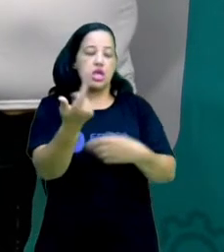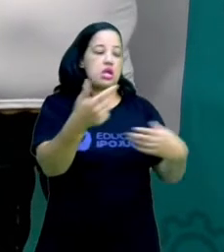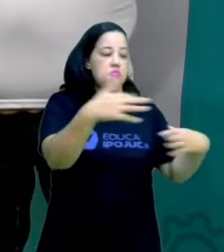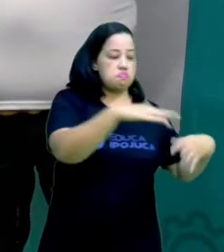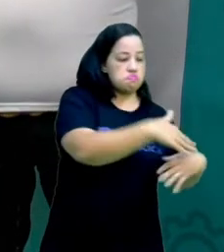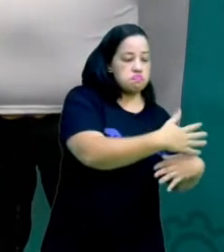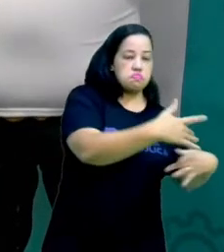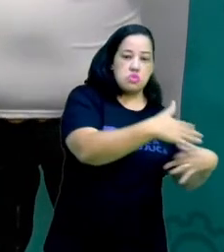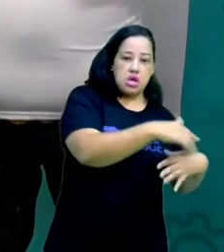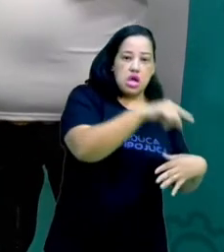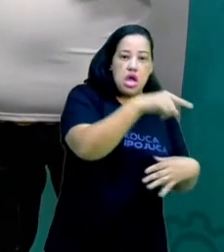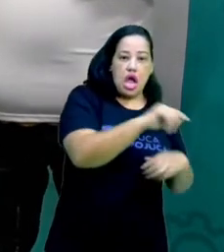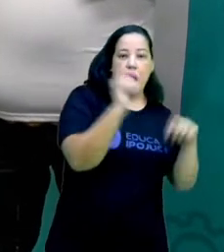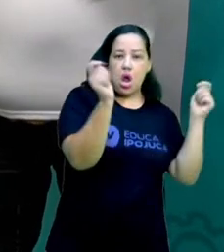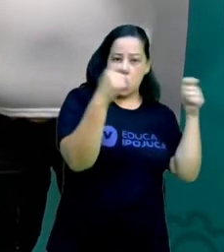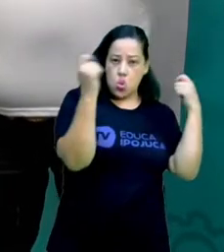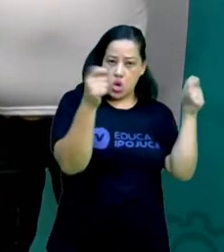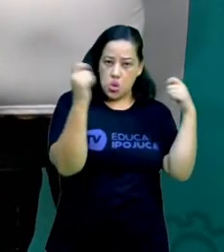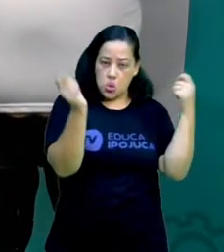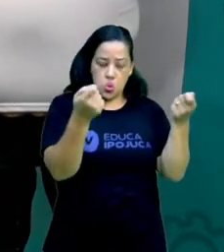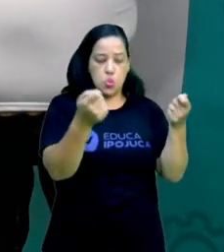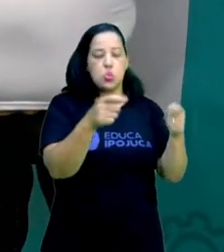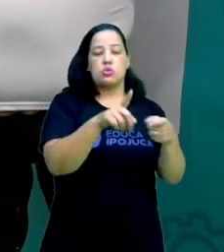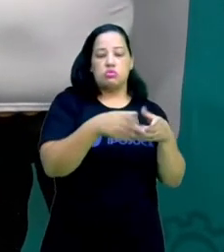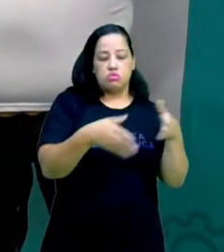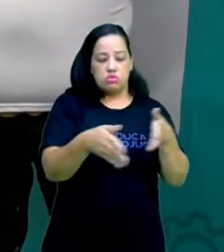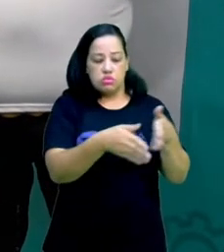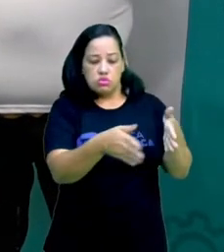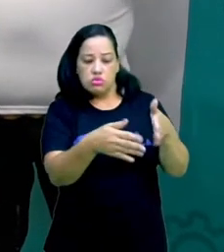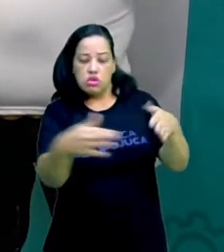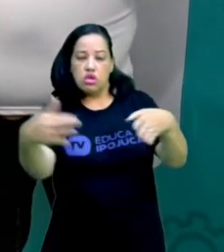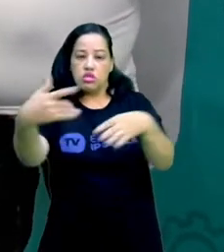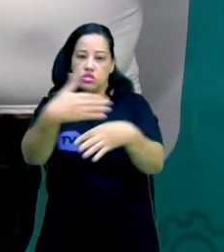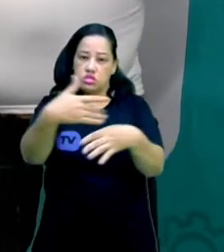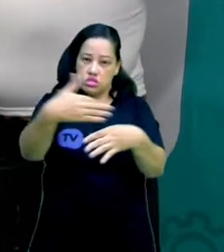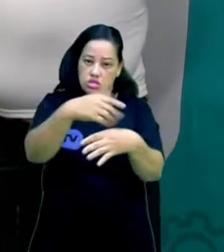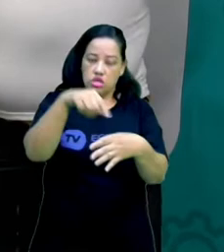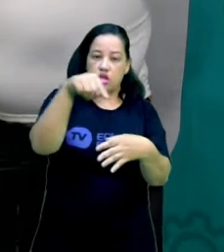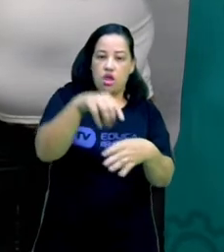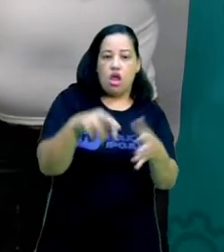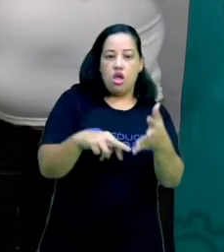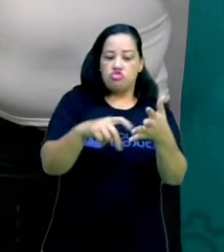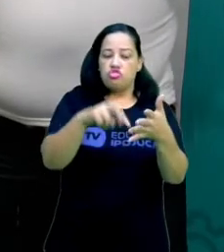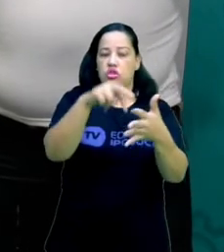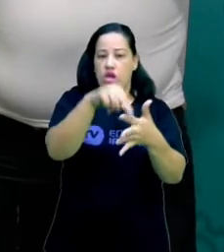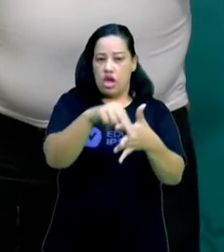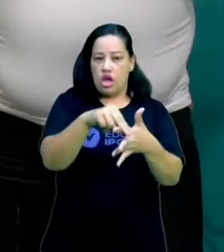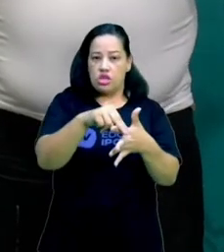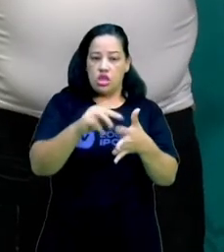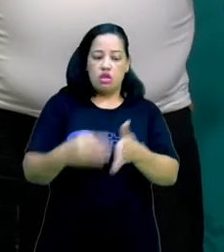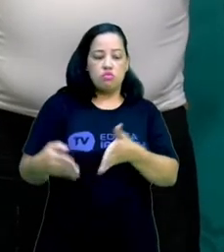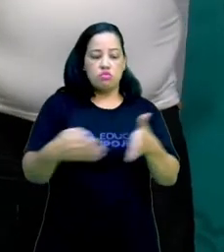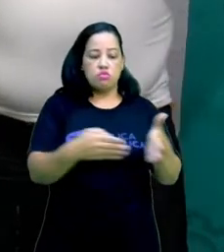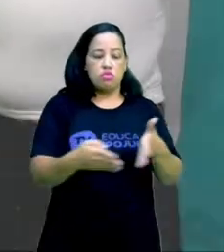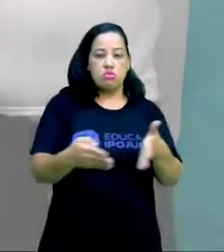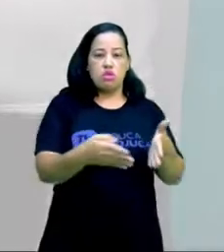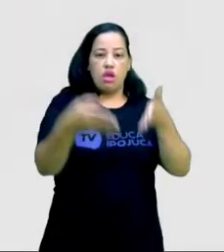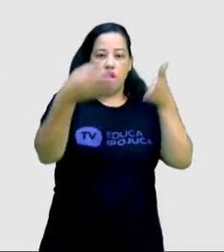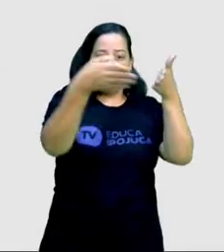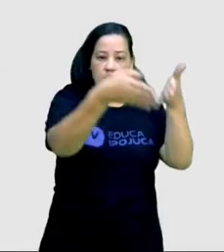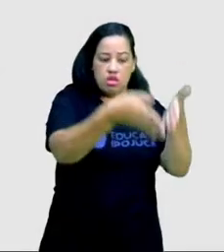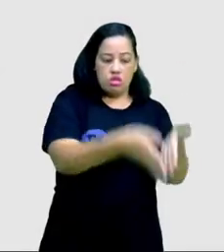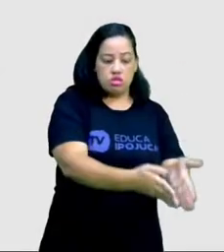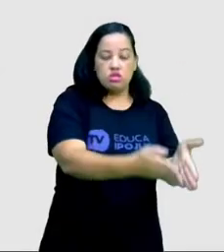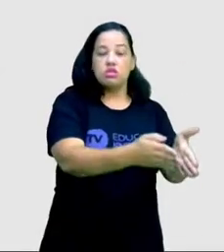passa pela cidade de Caruaru, passa pela cidade de Escada, até desaguar no seu estuário